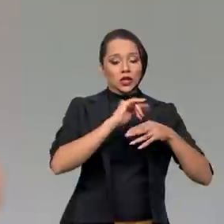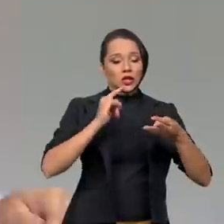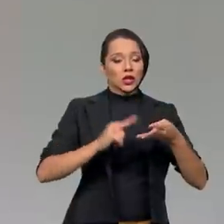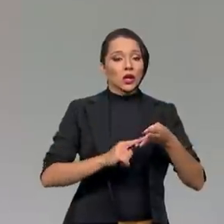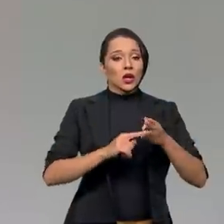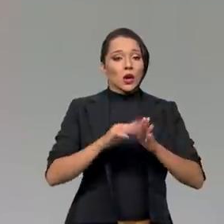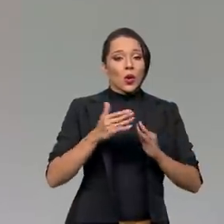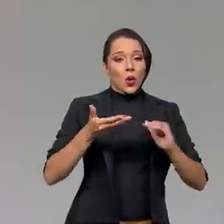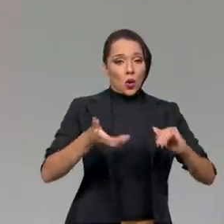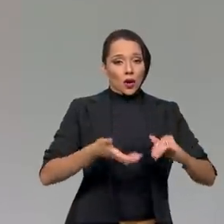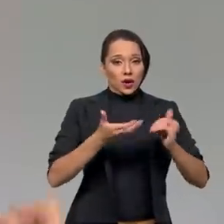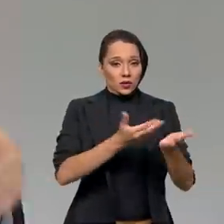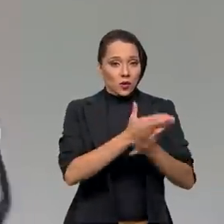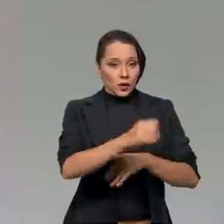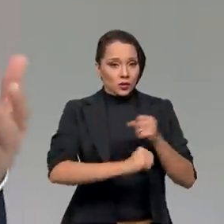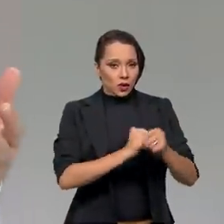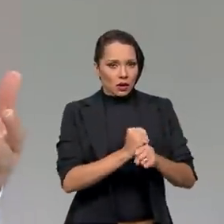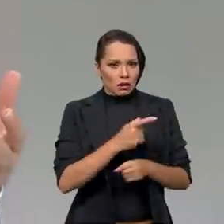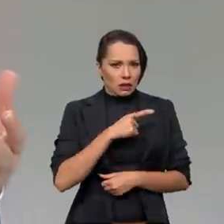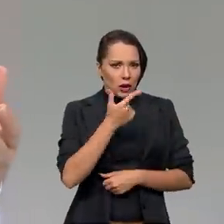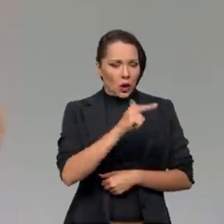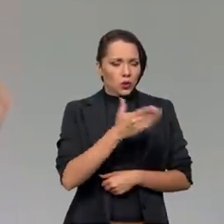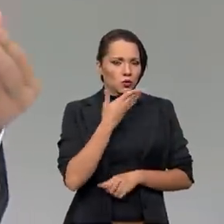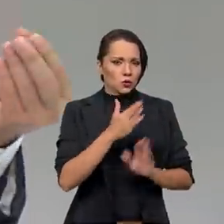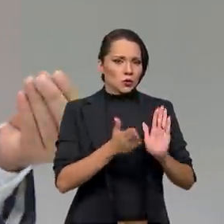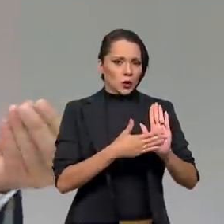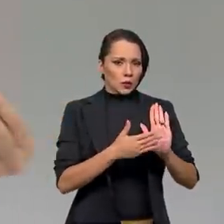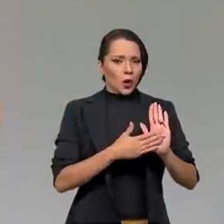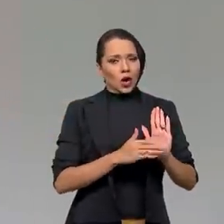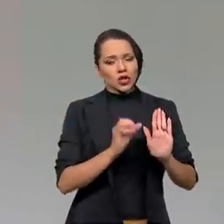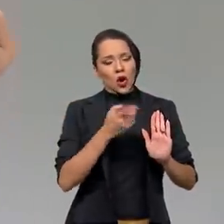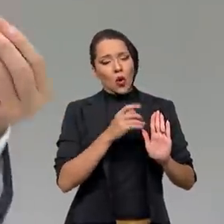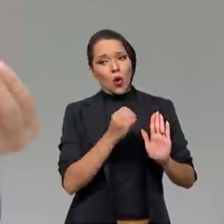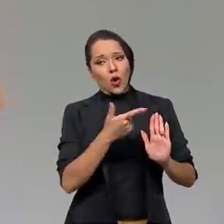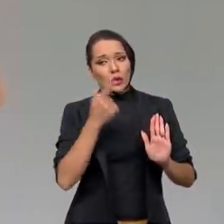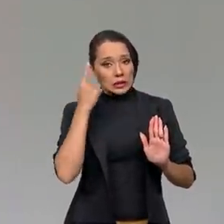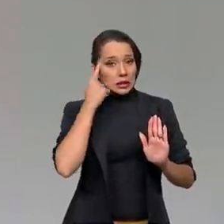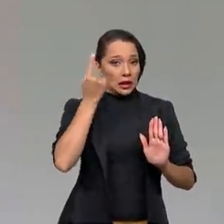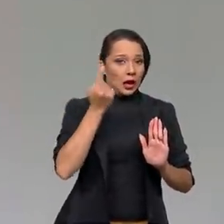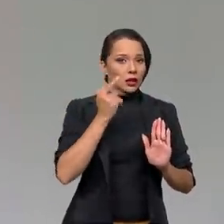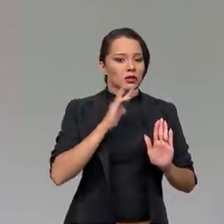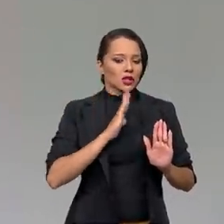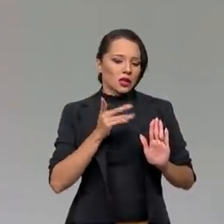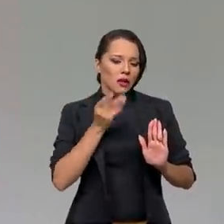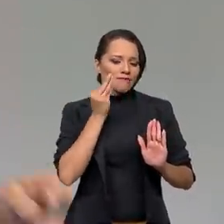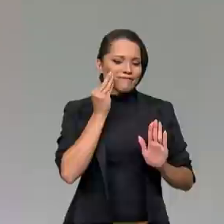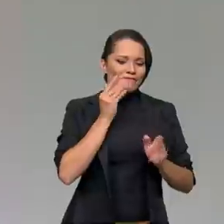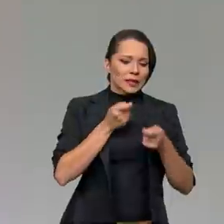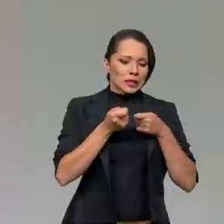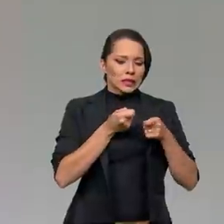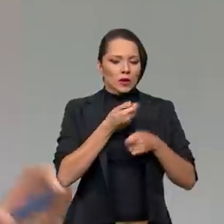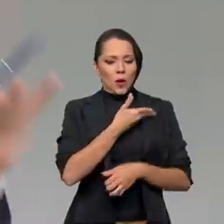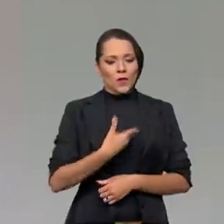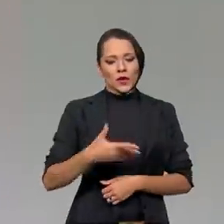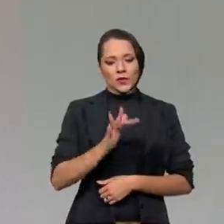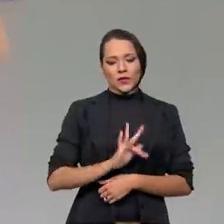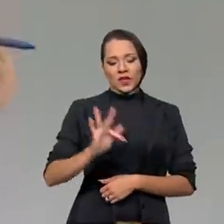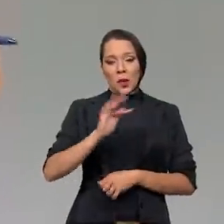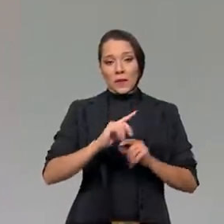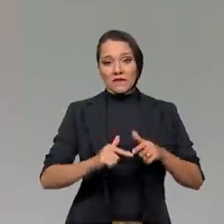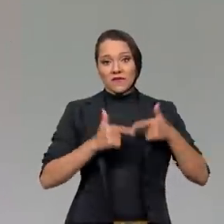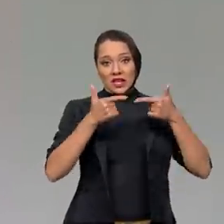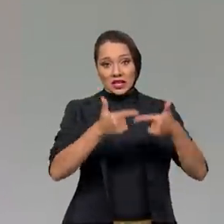Nacional, no começo desse ano, existem outras propostas, outras ideias que estão sendo gestadas no governo federal para